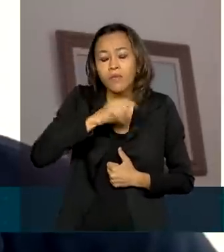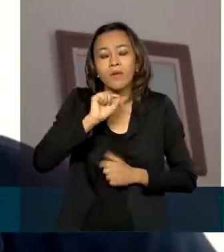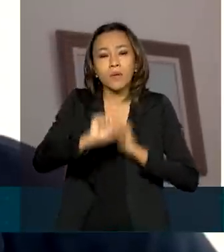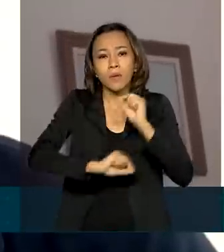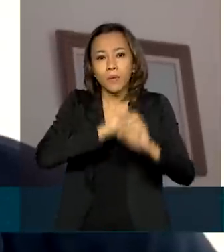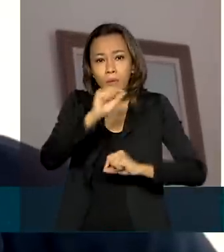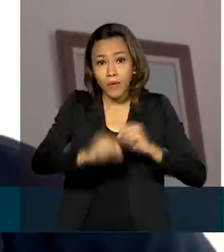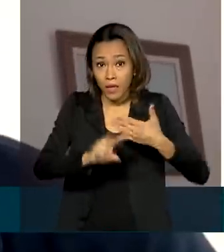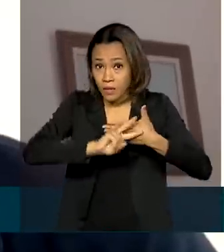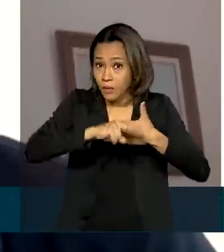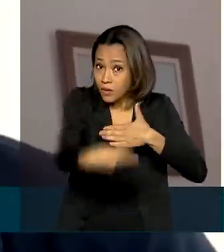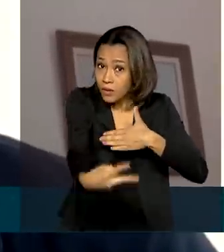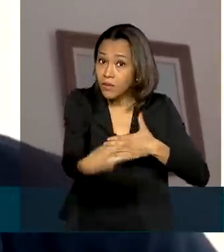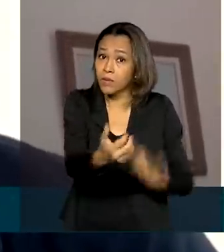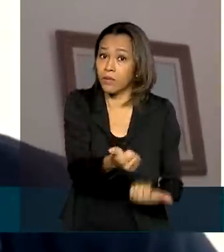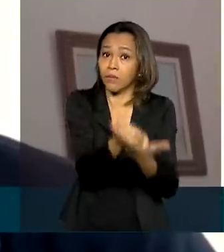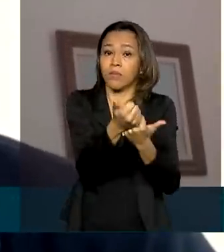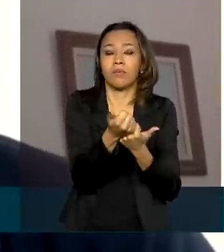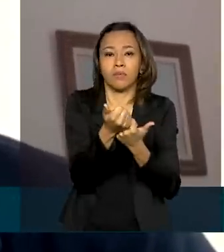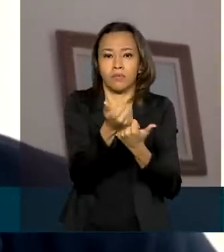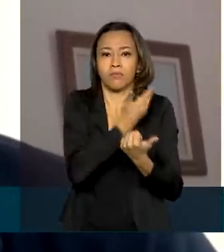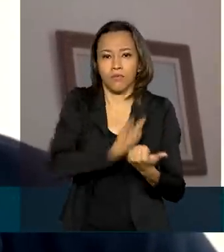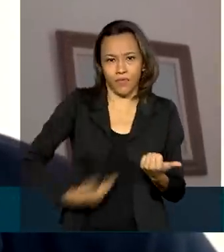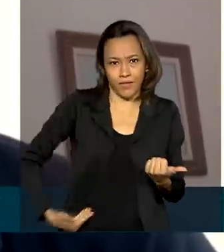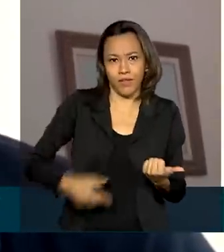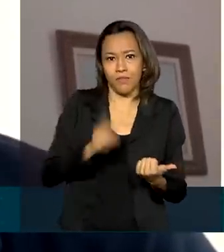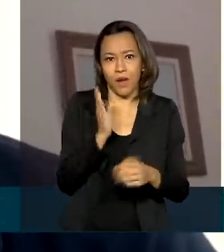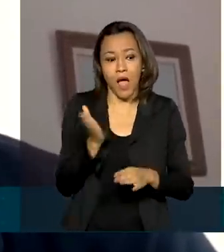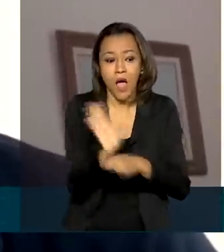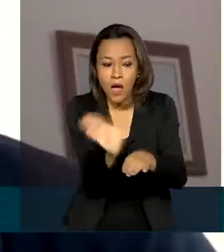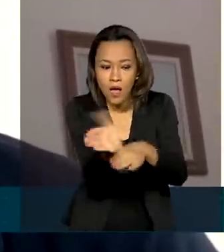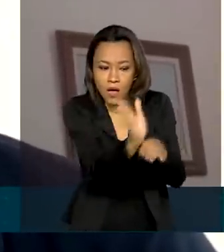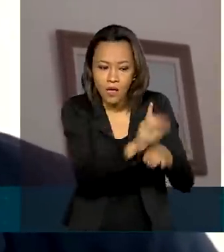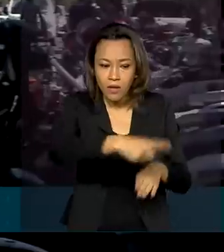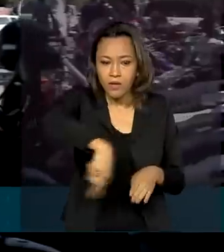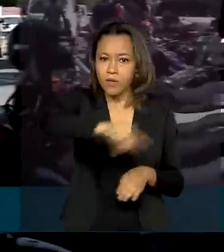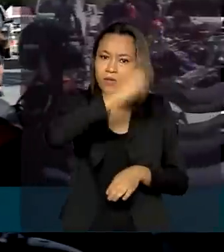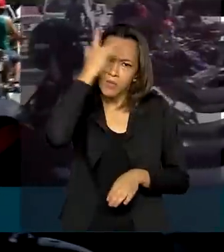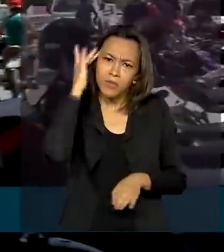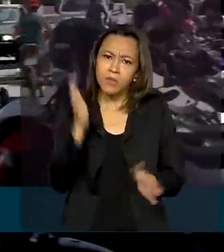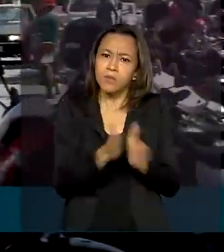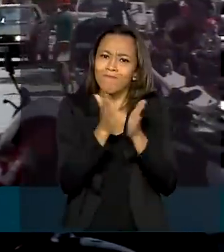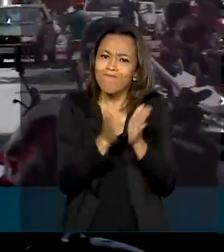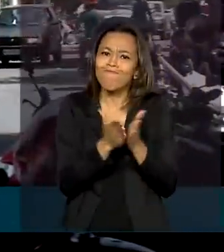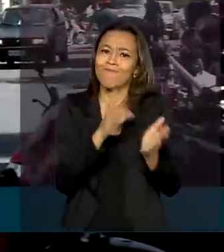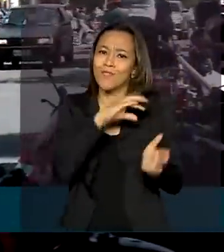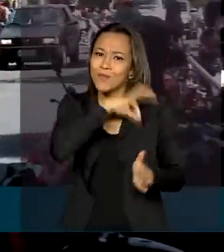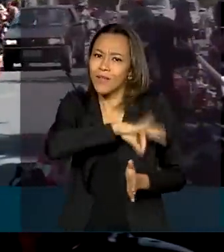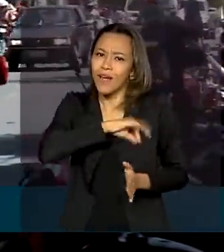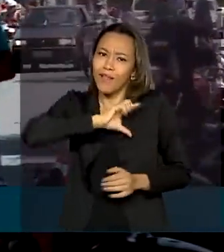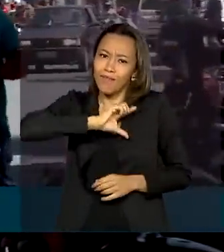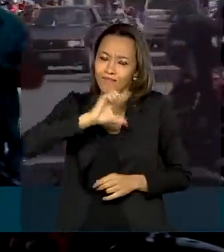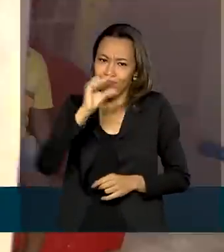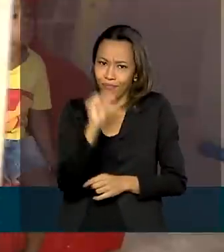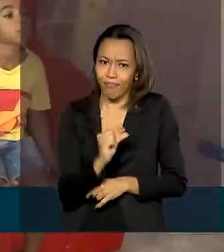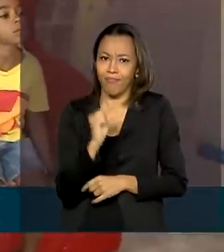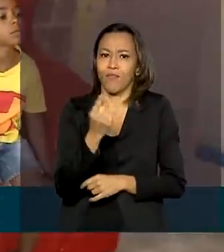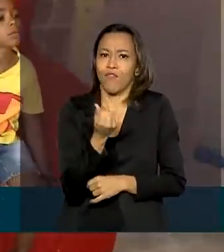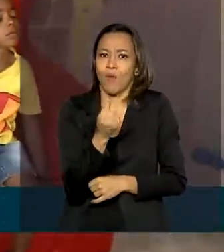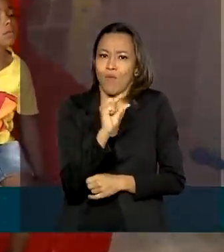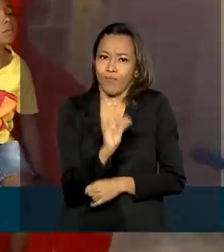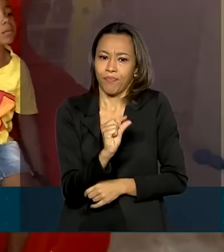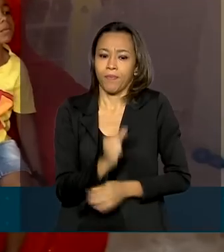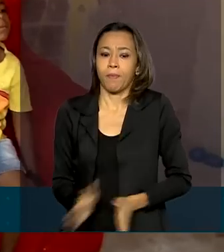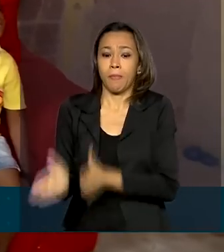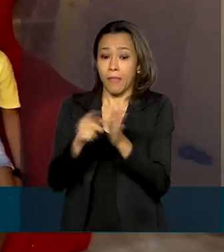do auxílio emergencial na sustentação das rendas, principalmente dos domicílios de renda muito baixa. Benefício que tem sido fundamental para a